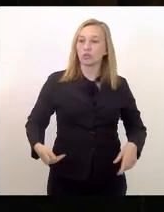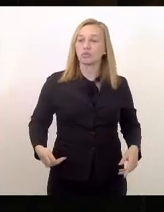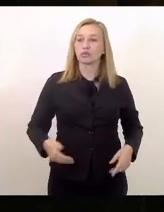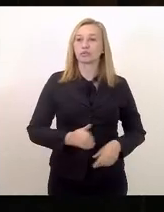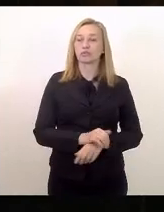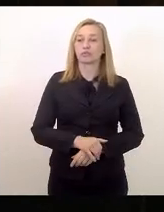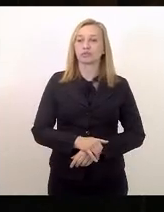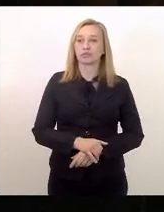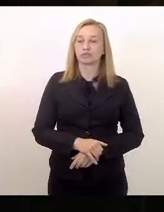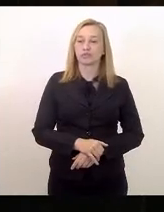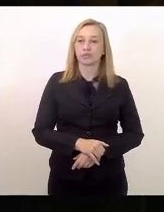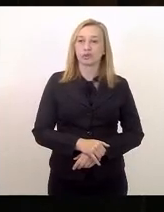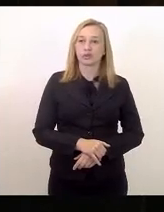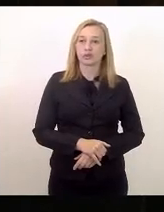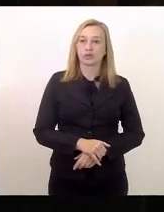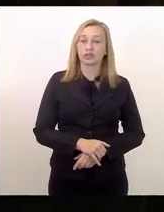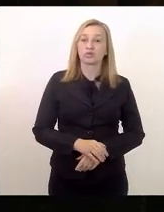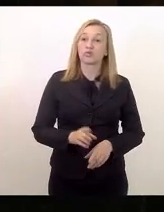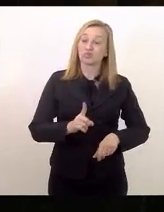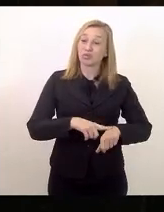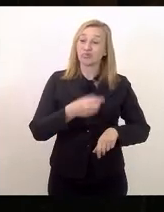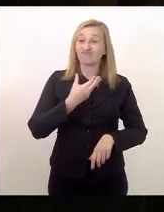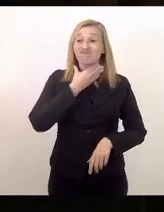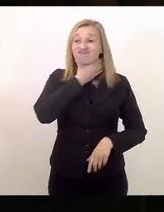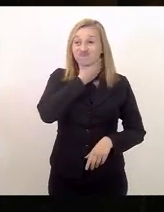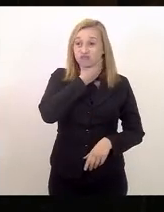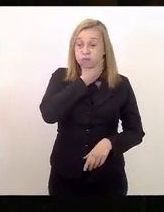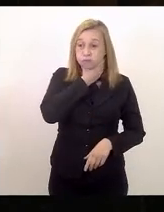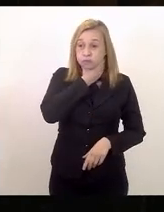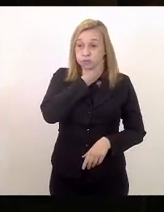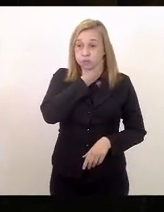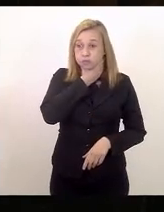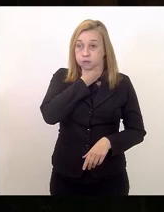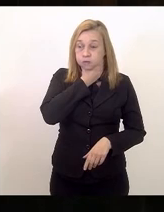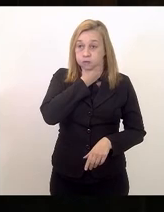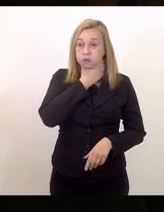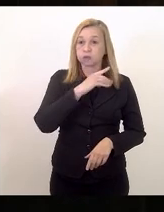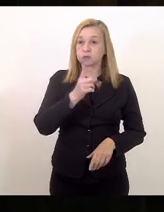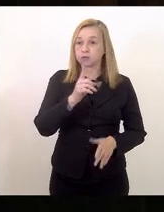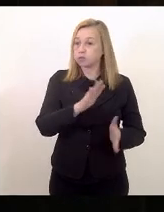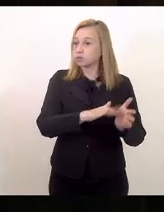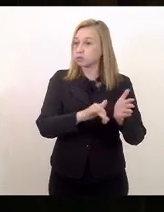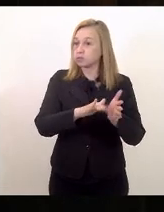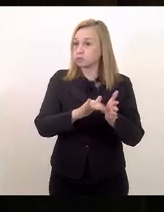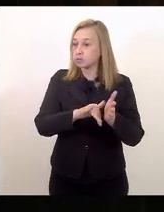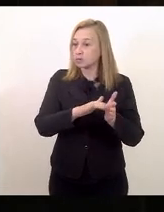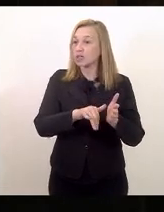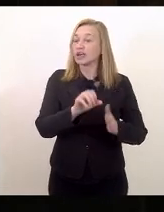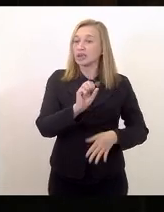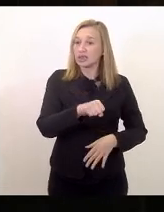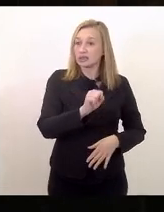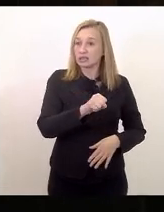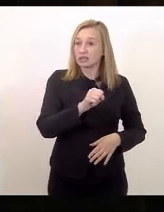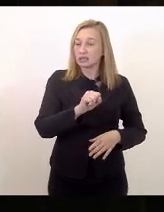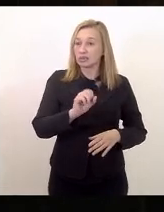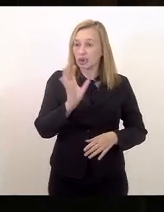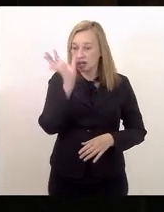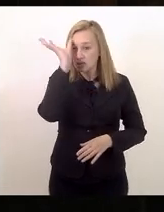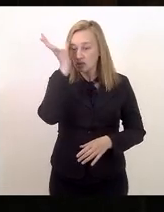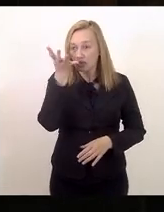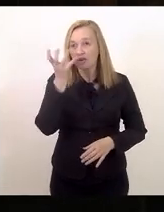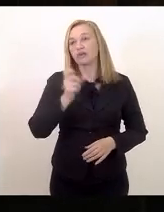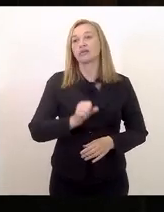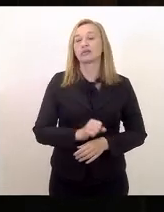que a nossa grande crise não é de despesa, é de receita, e que